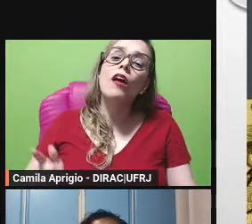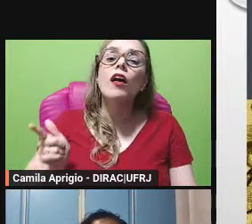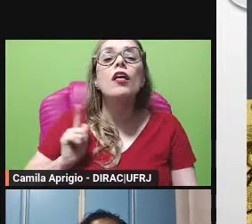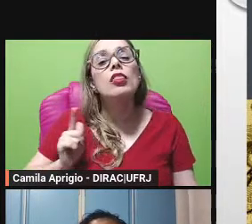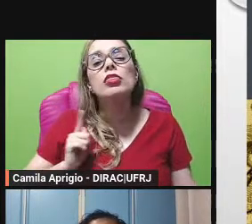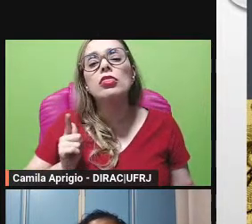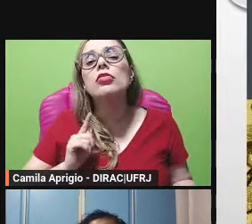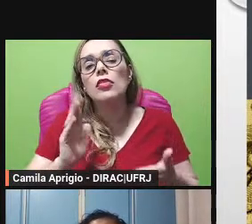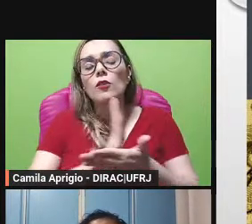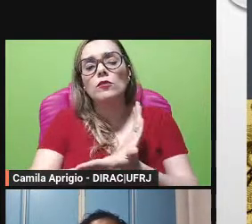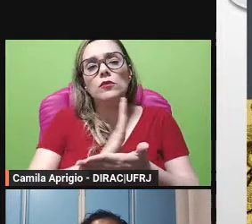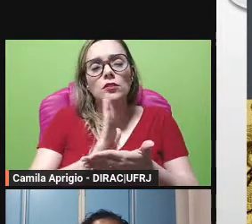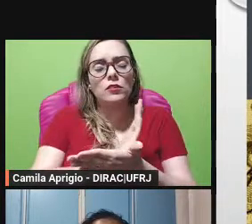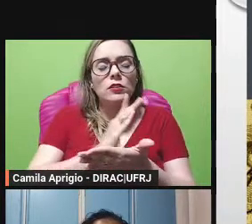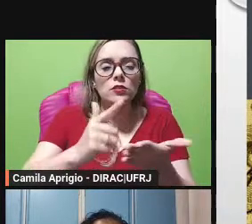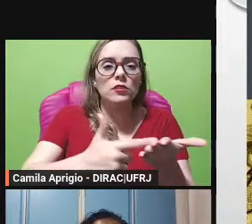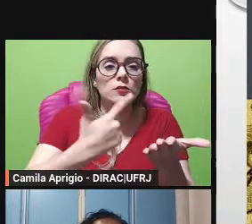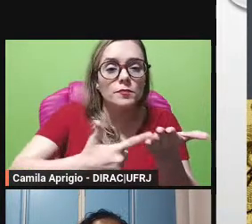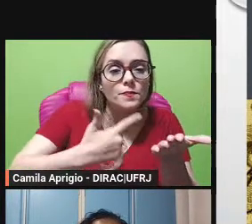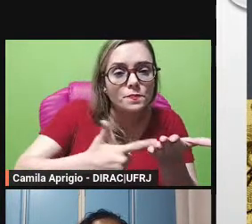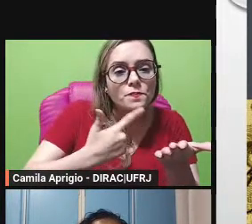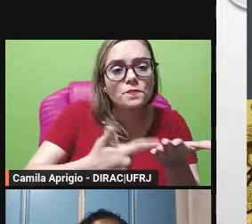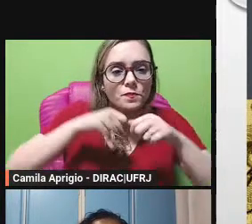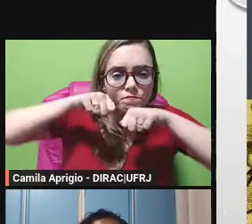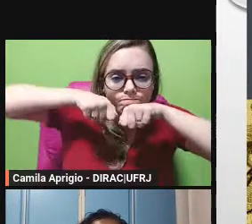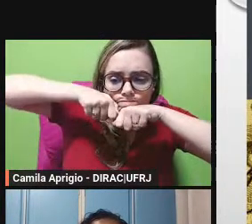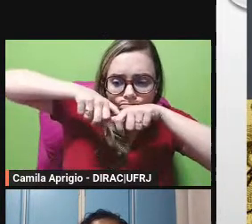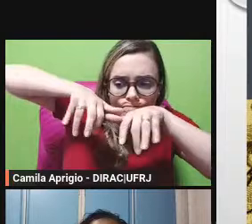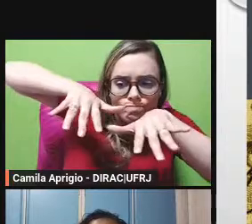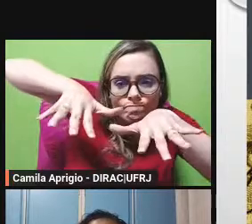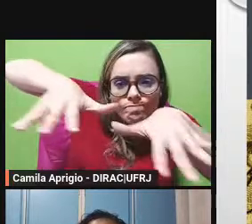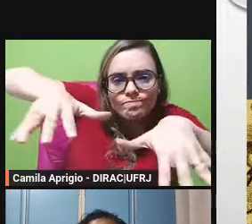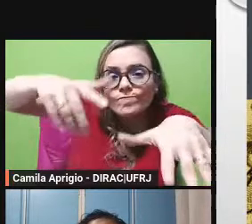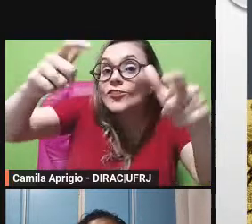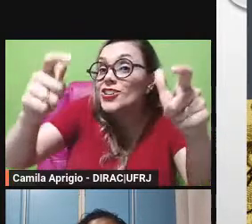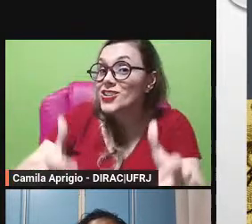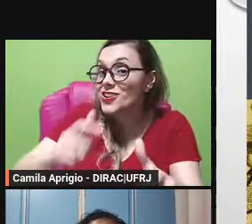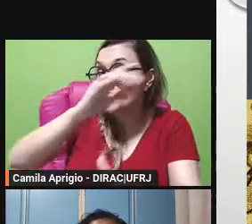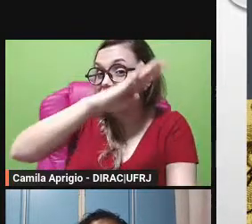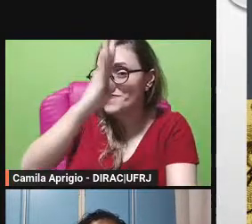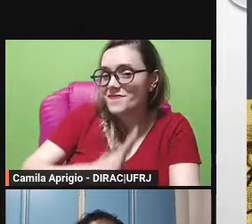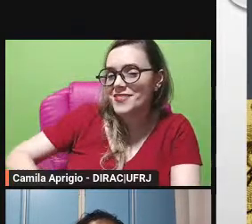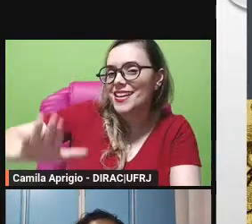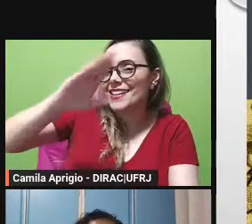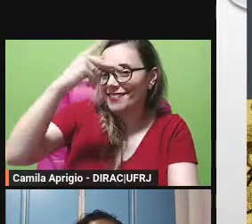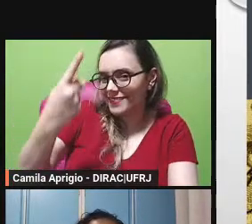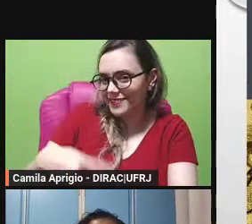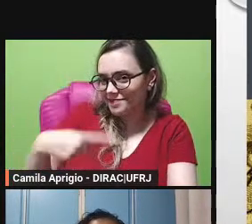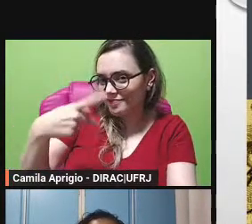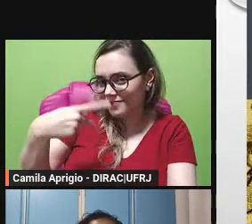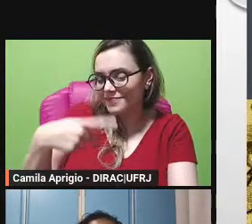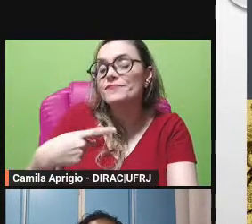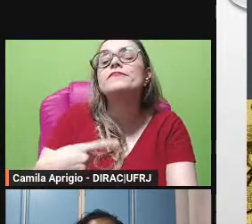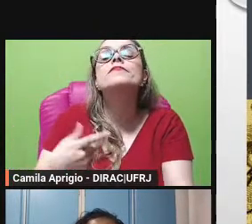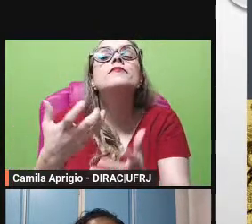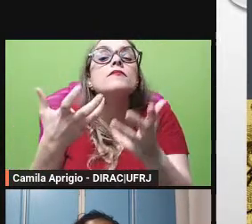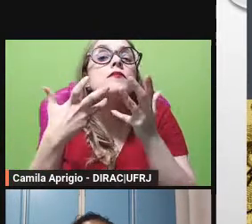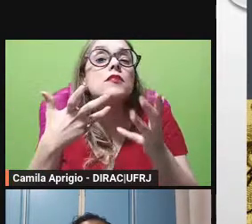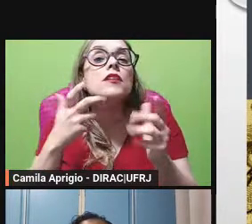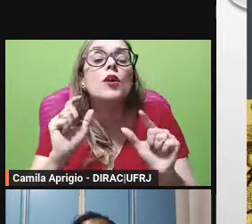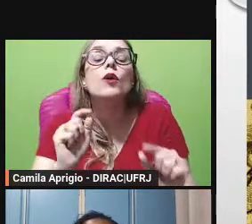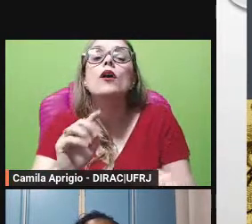aqui no Brasil e que podem ser adquiridas de modo que você tome conhecimento do texto fábula